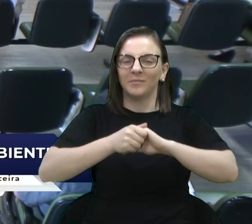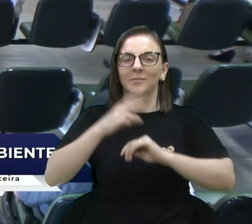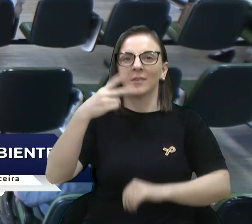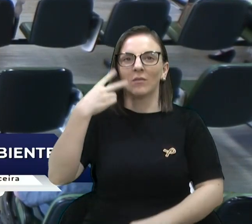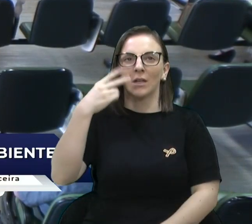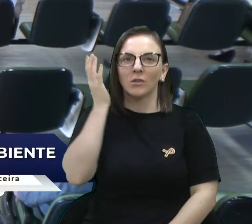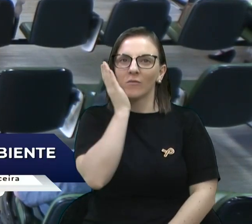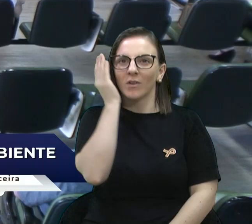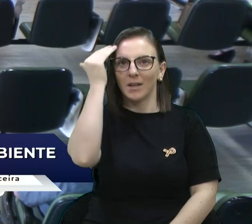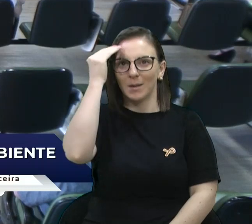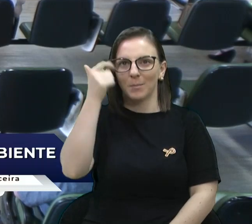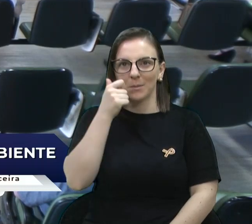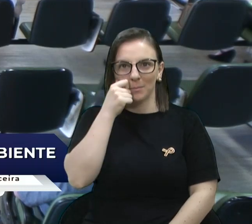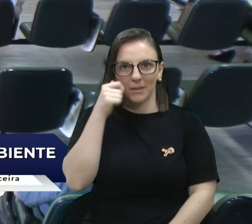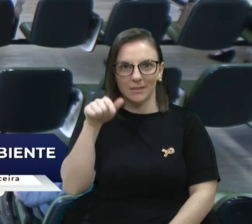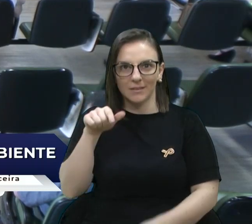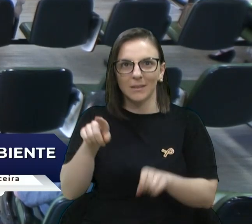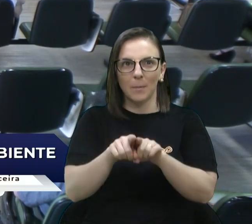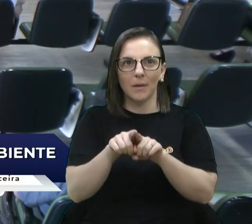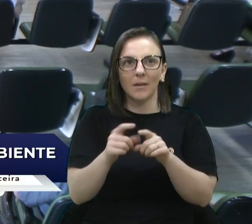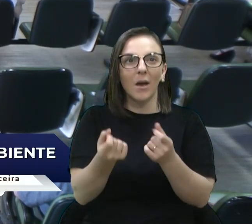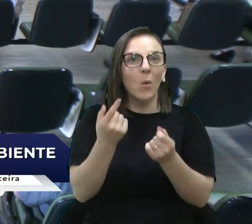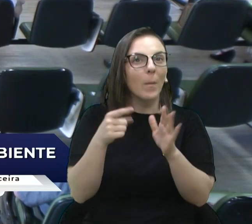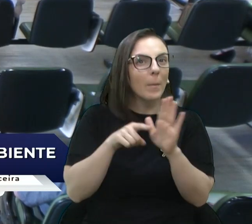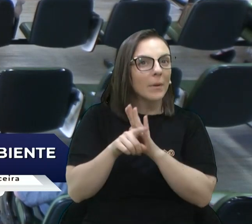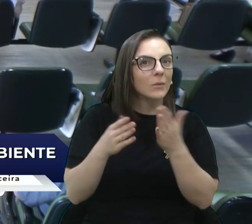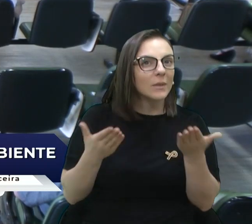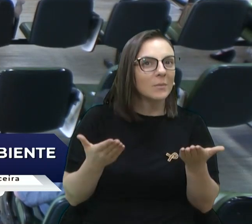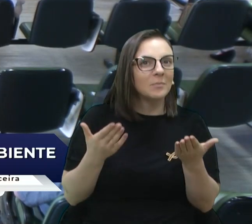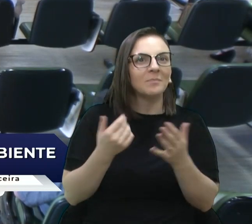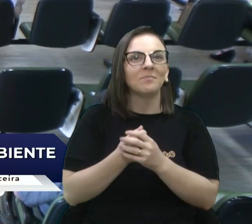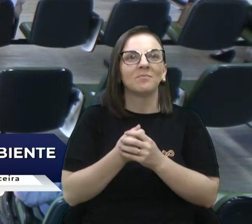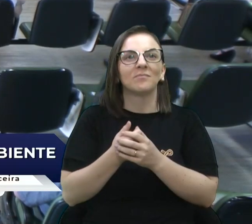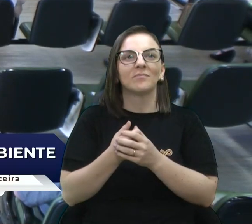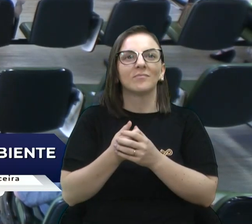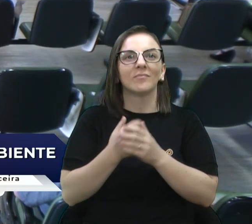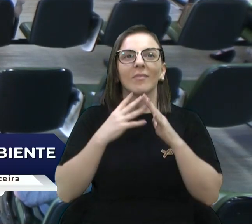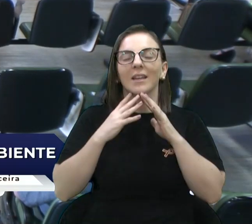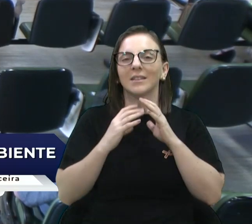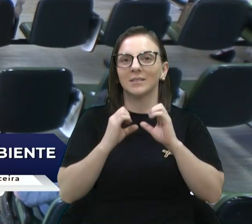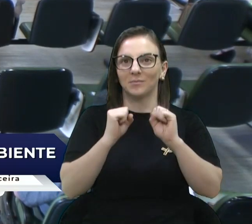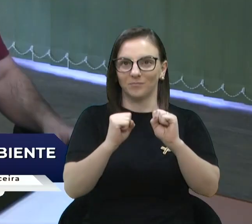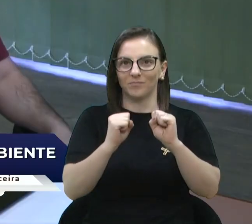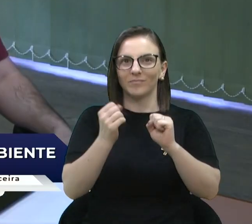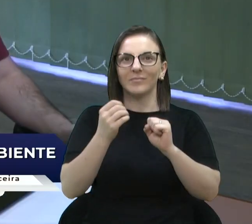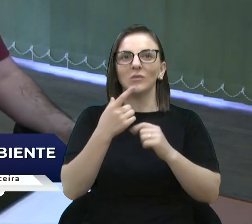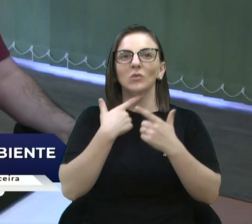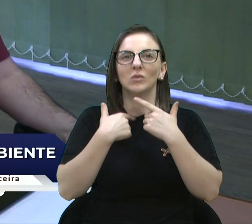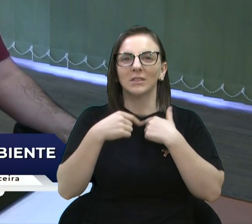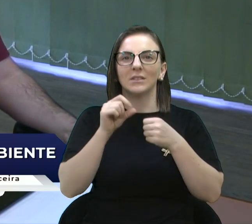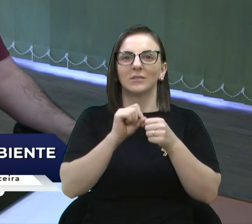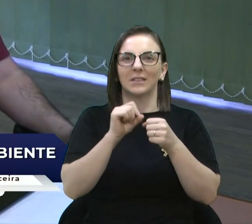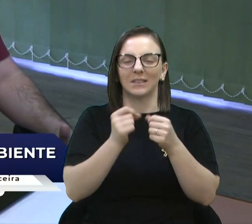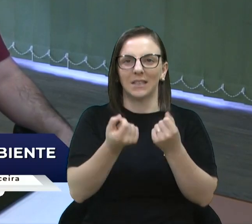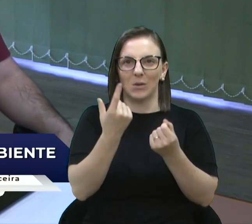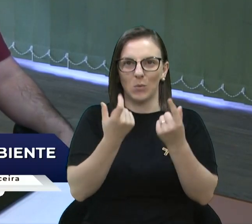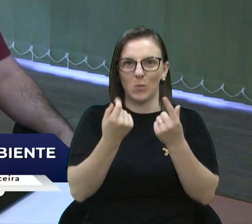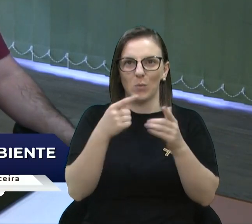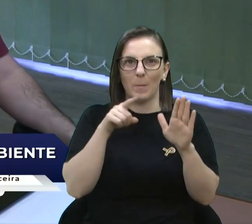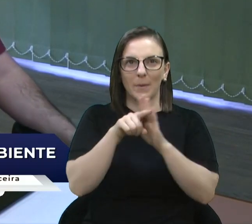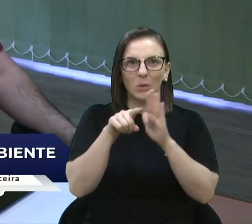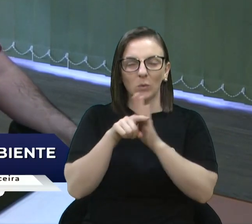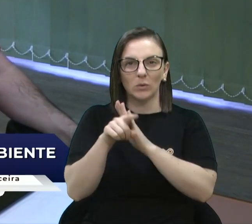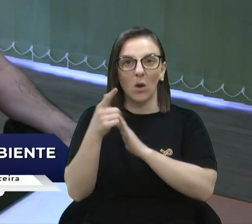questionamento, vereador? Secretária, o eu gostaria de fazer é alguns outros questionamentos de vereadores, que depois estão nos acompanhando também pela TV Câmara,